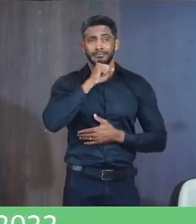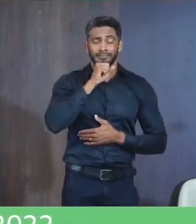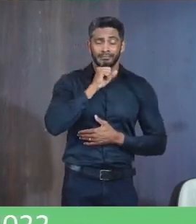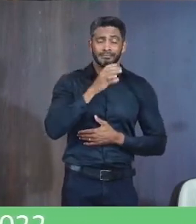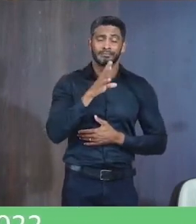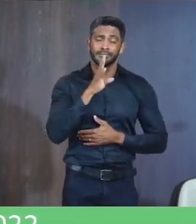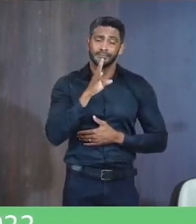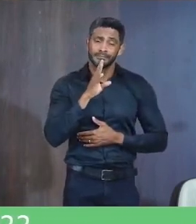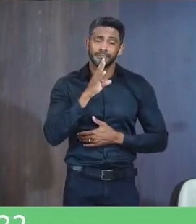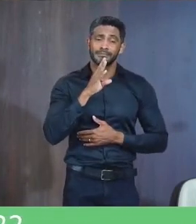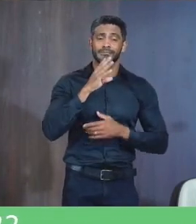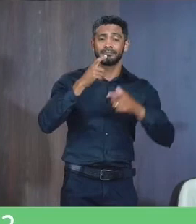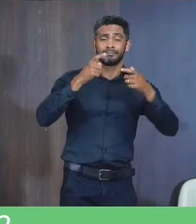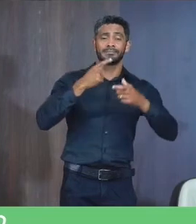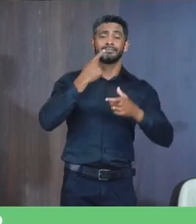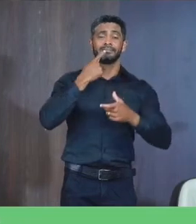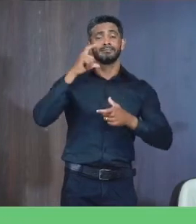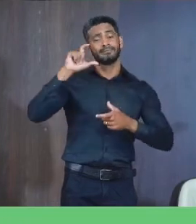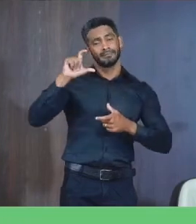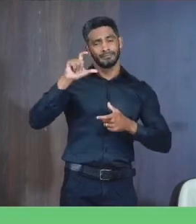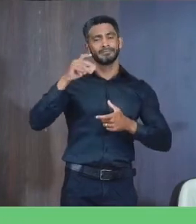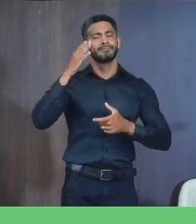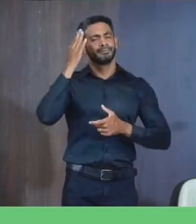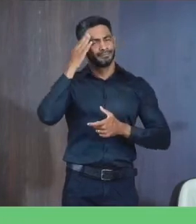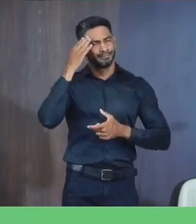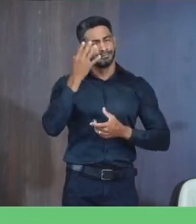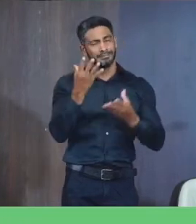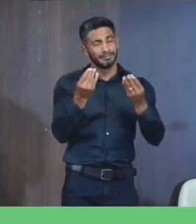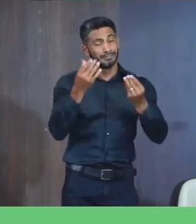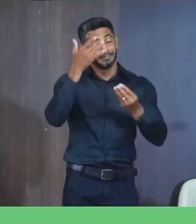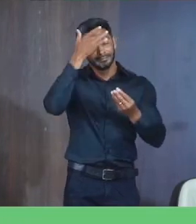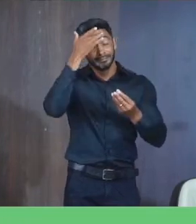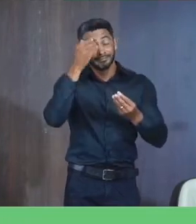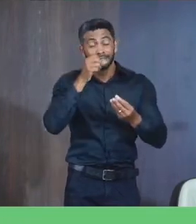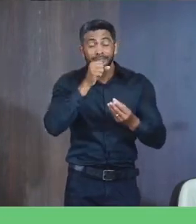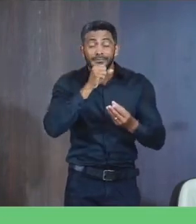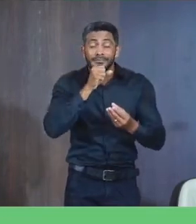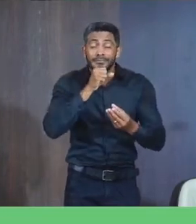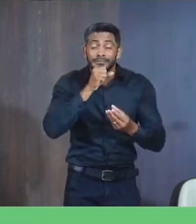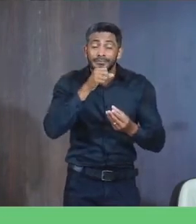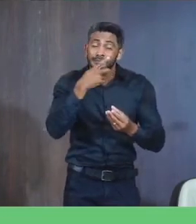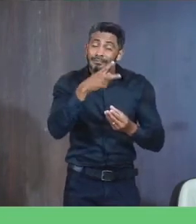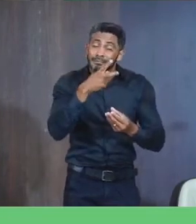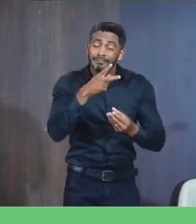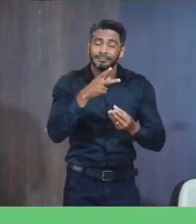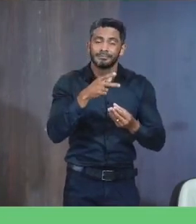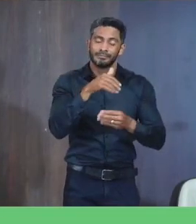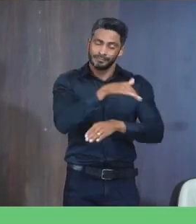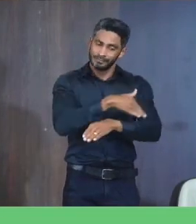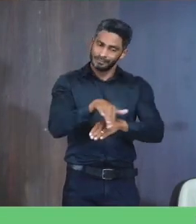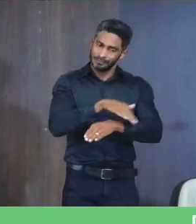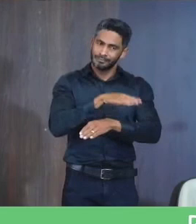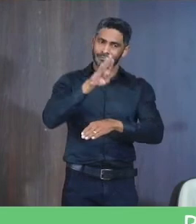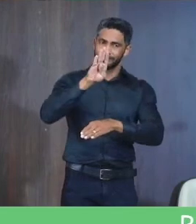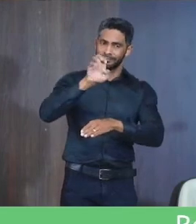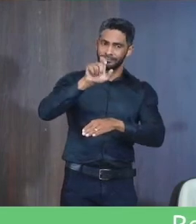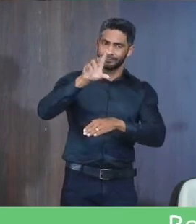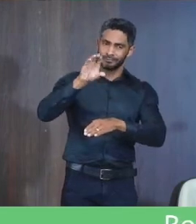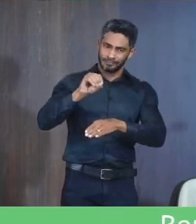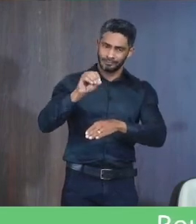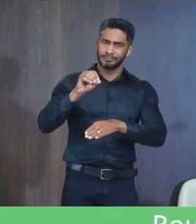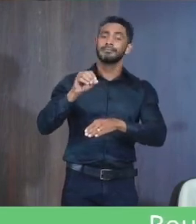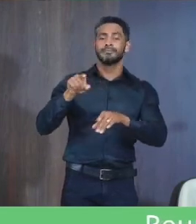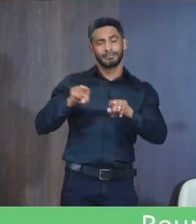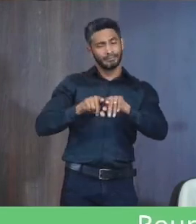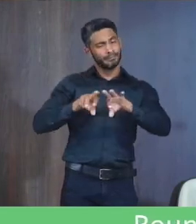conhece O bairro Dente Grande Sabe que tem muitos idosos ali E nessa rua Belgo Mineiro Não é diferente Então